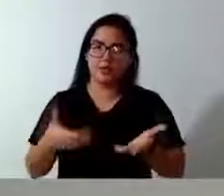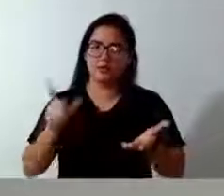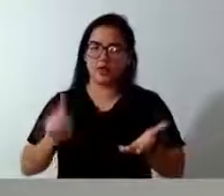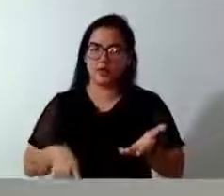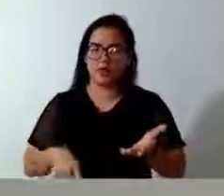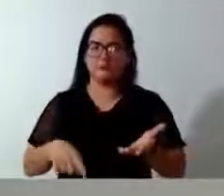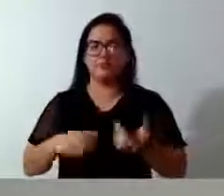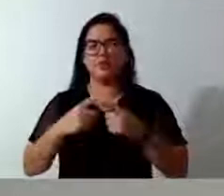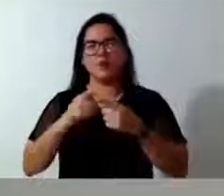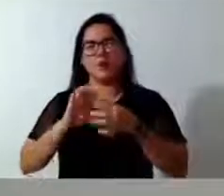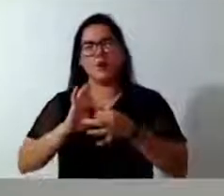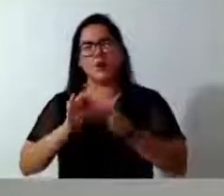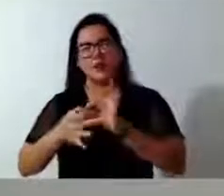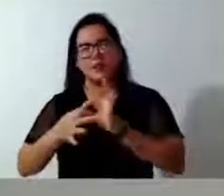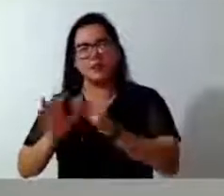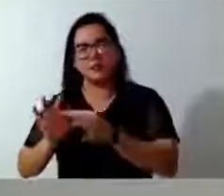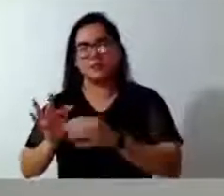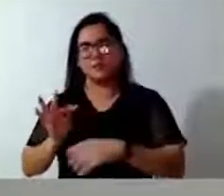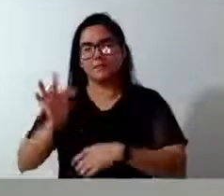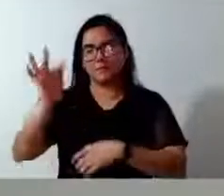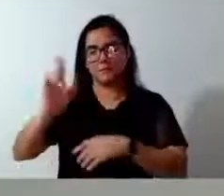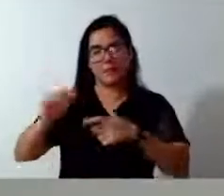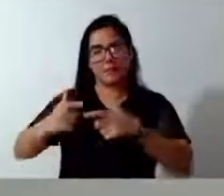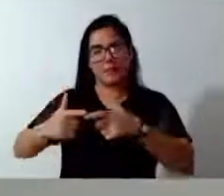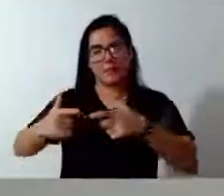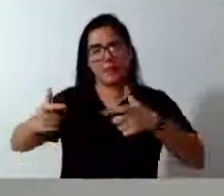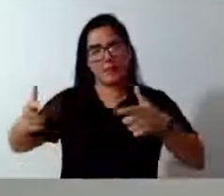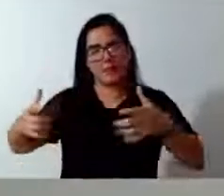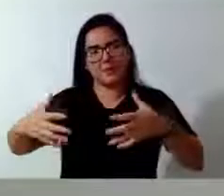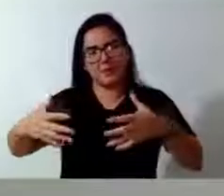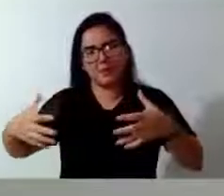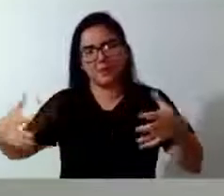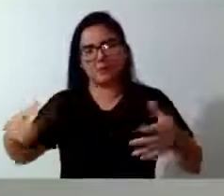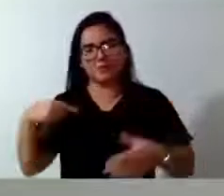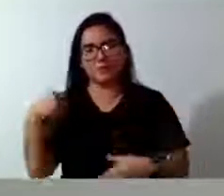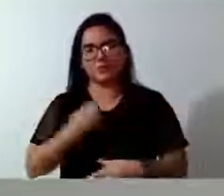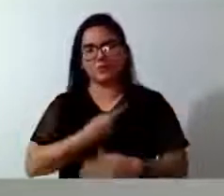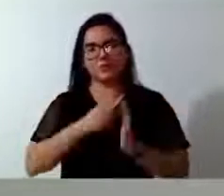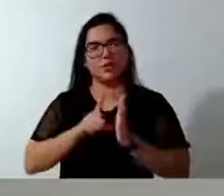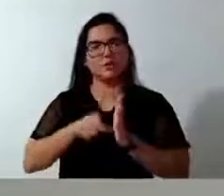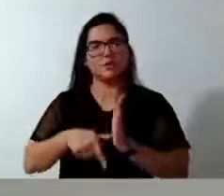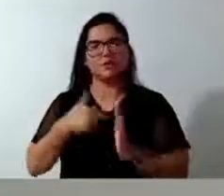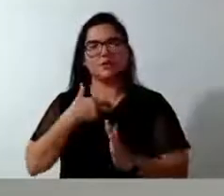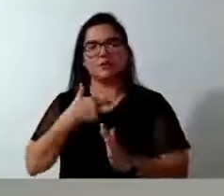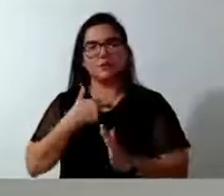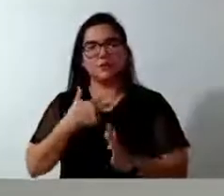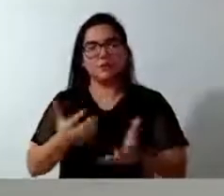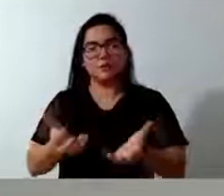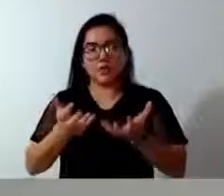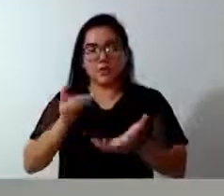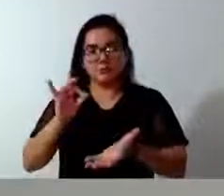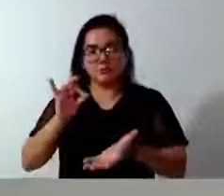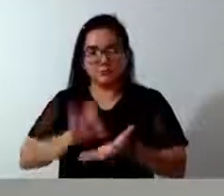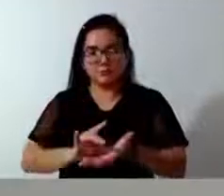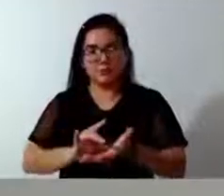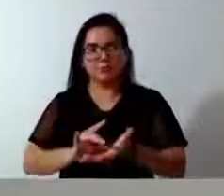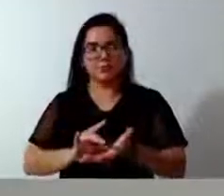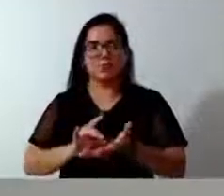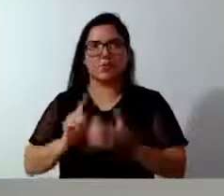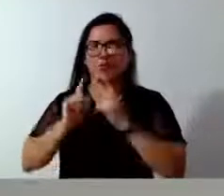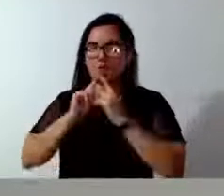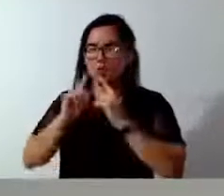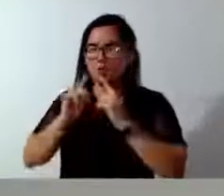tende a só crescer e Biguassu hoje não pode ficar para trás. A gente quer tanto, a gente cobra tanto do